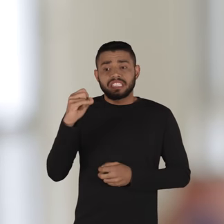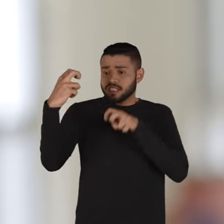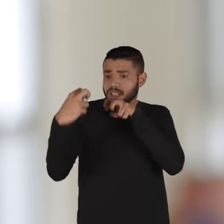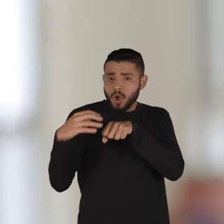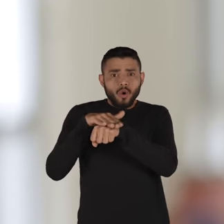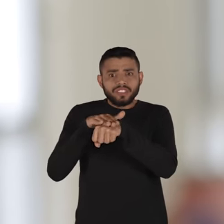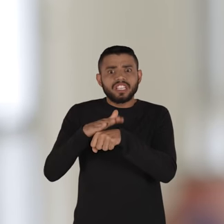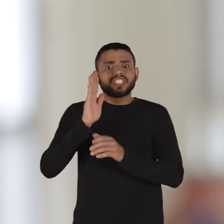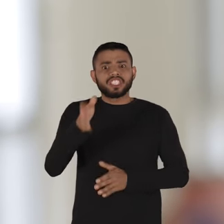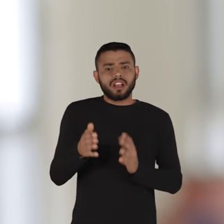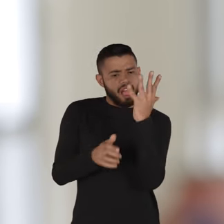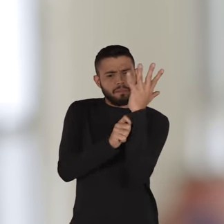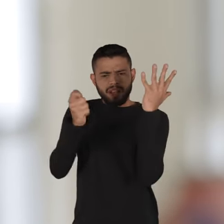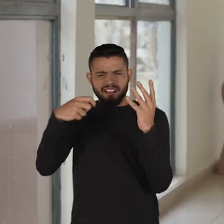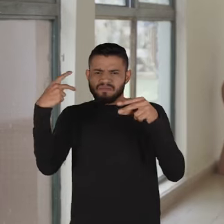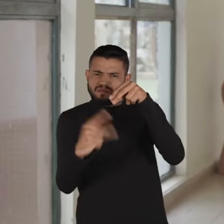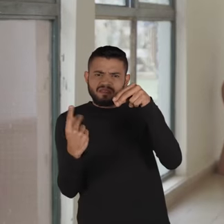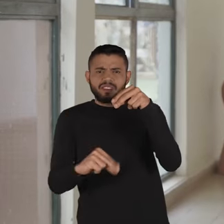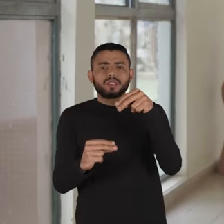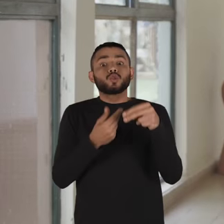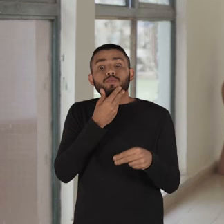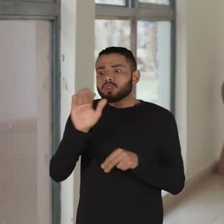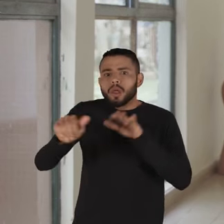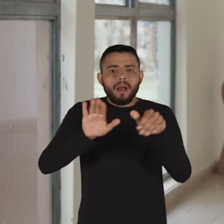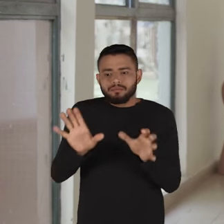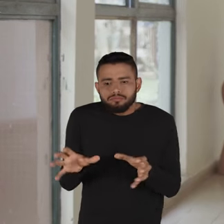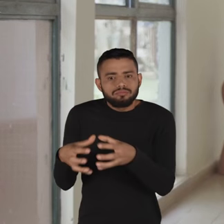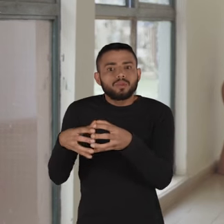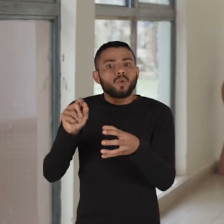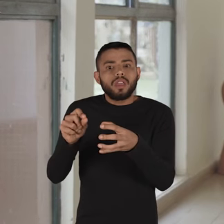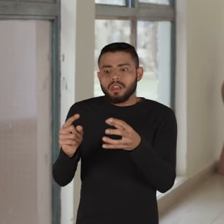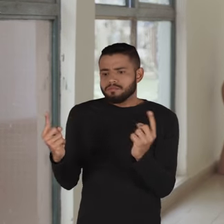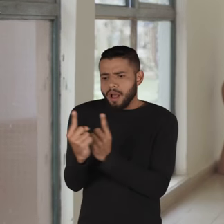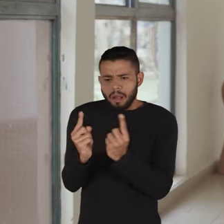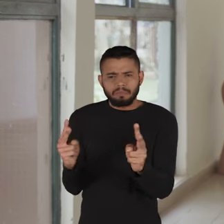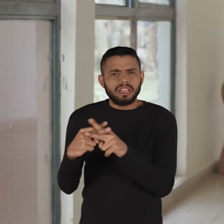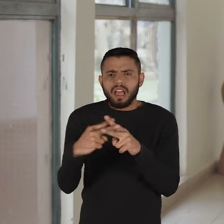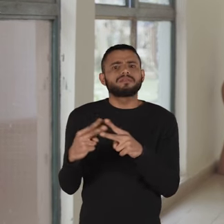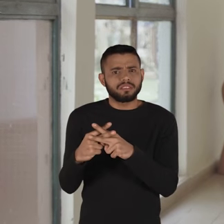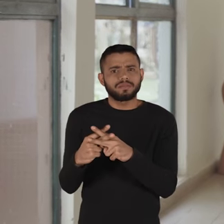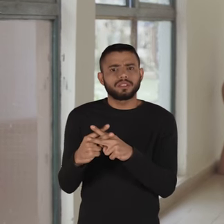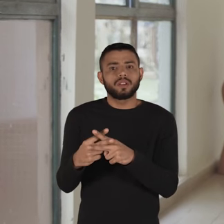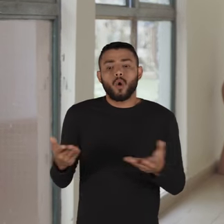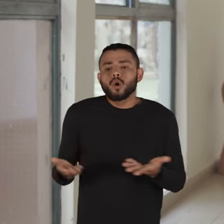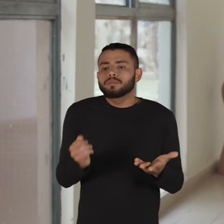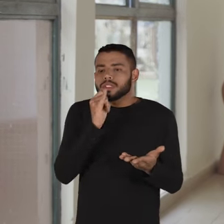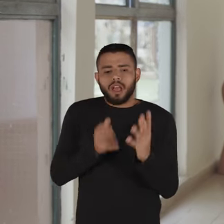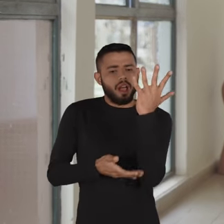Quando ele sentava para conversar, já era com a tabica na mão. Reunia os meninos, os meus irmãos, para que um batesse no outro.